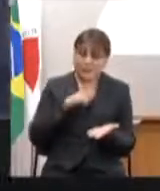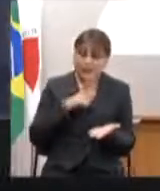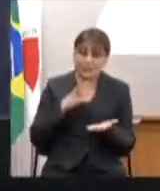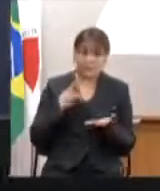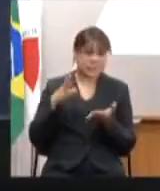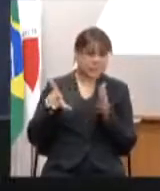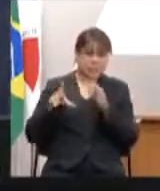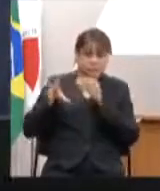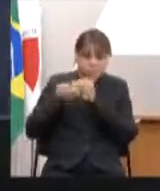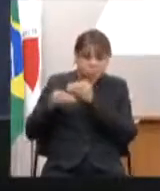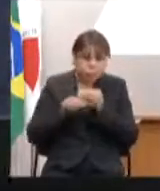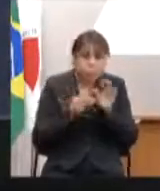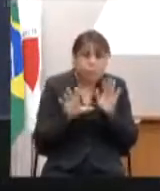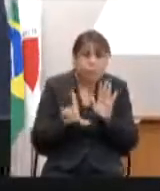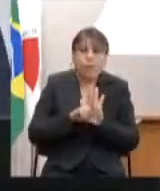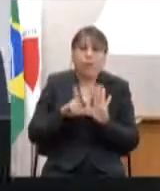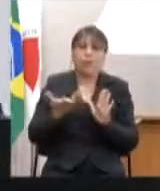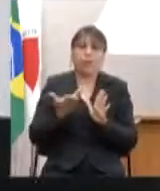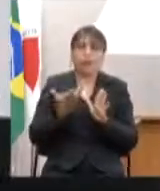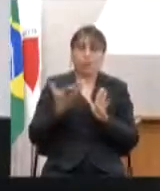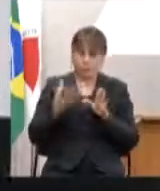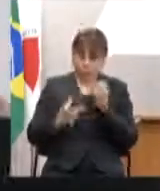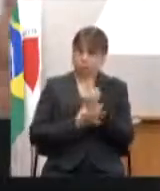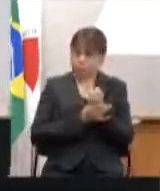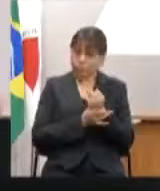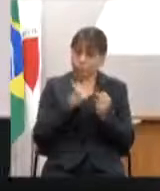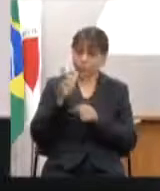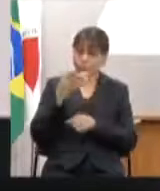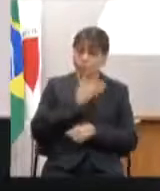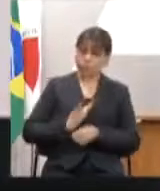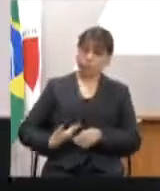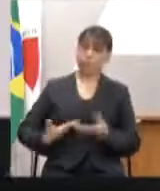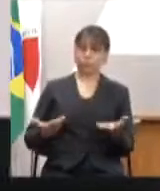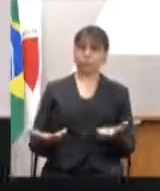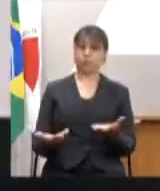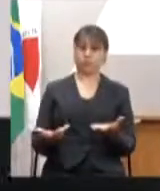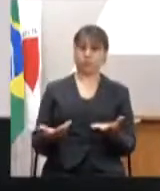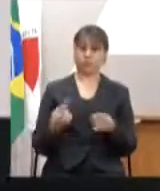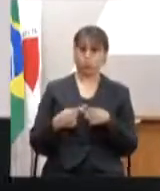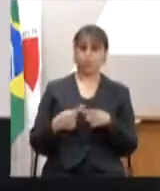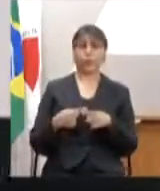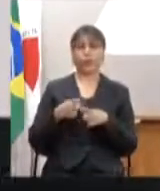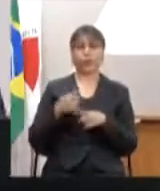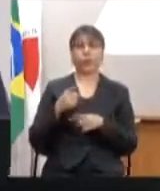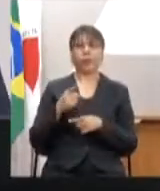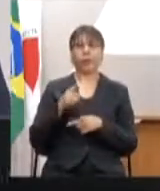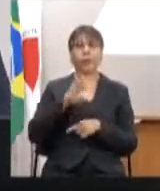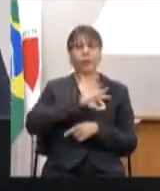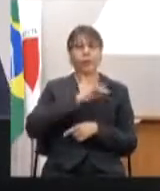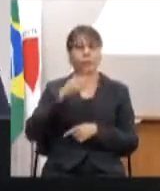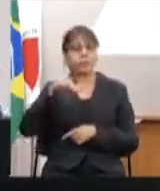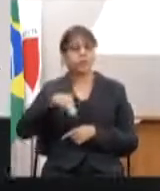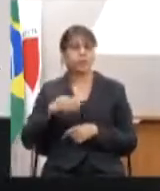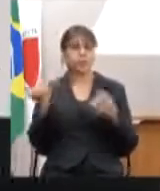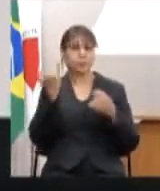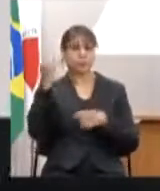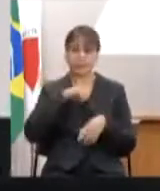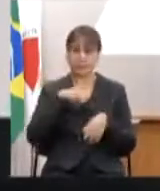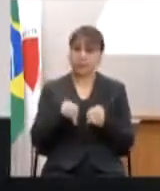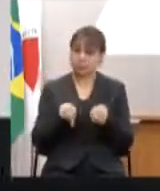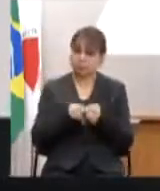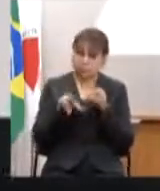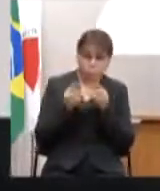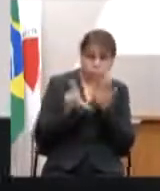segurança pública, que faz um papel fundamental, a própria Polícia Militar, que faz um papel fundamental. Nós temos emenda para a saúde,